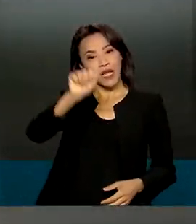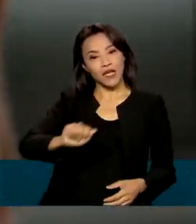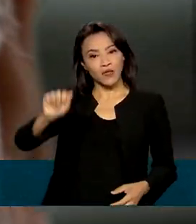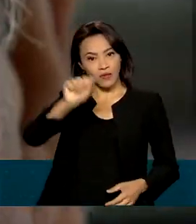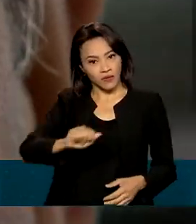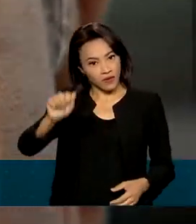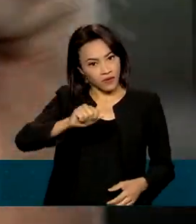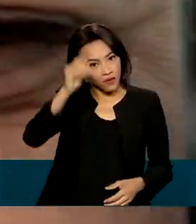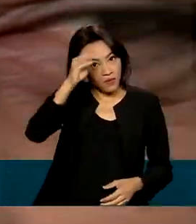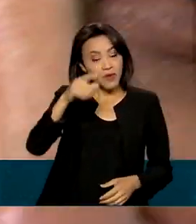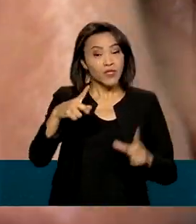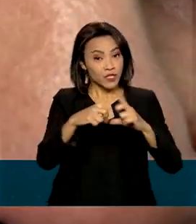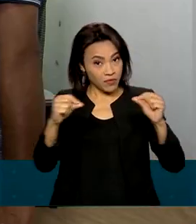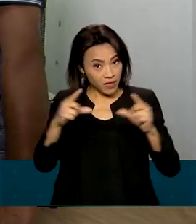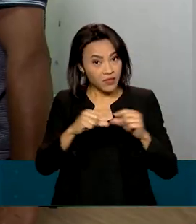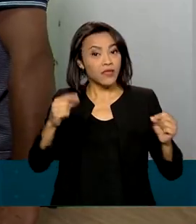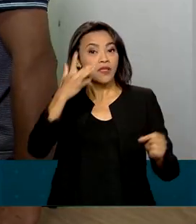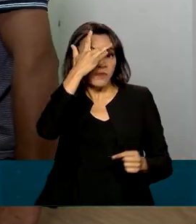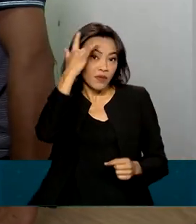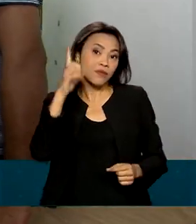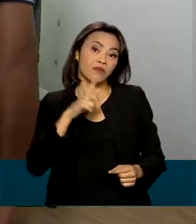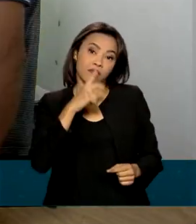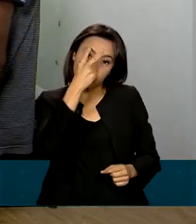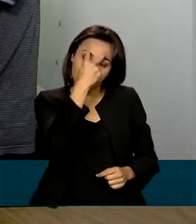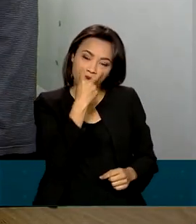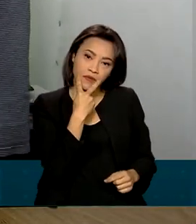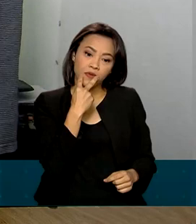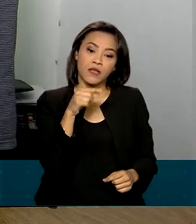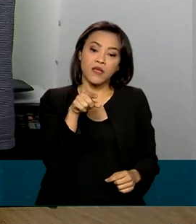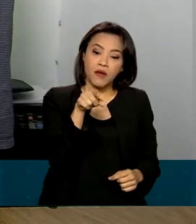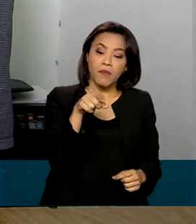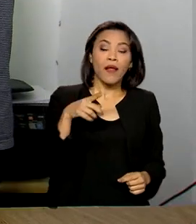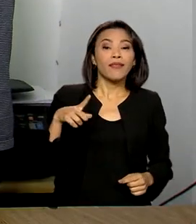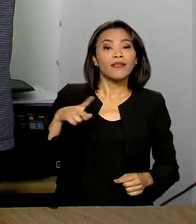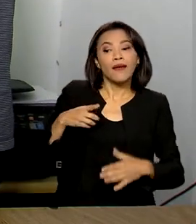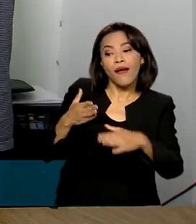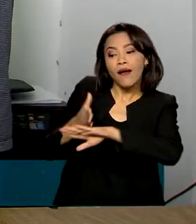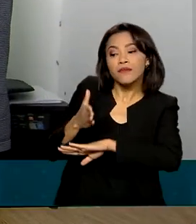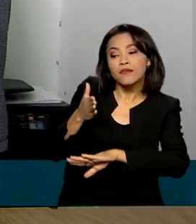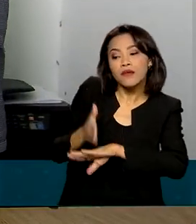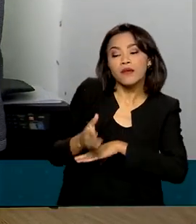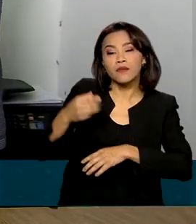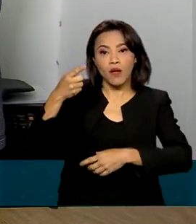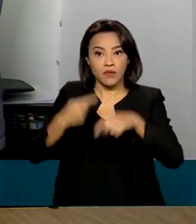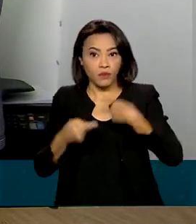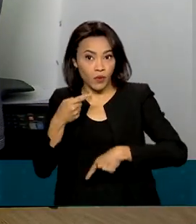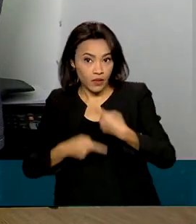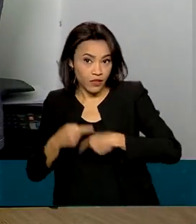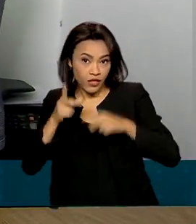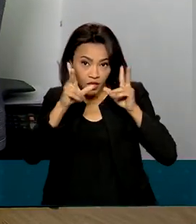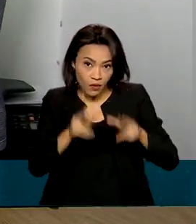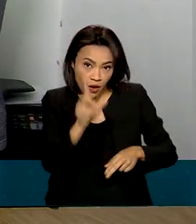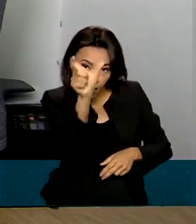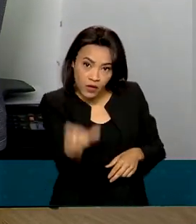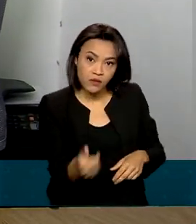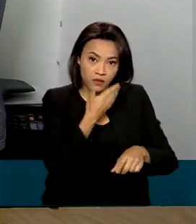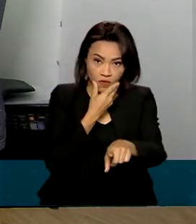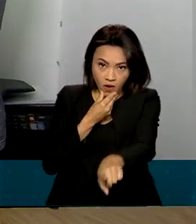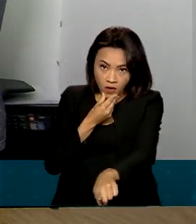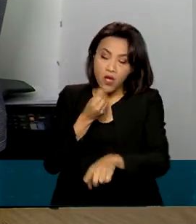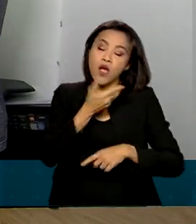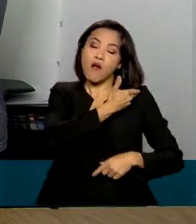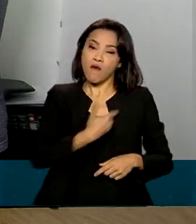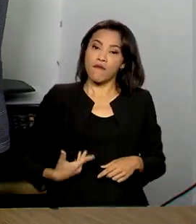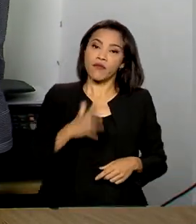dos Deficientes Visuais. Para facilitar o acesso a políticas públicas de pessoas, assim como Justino, o governo